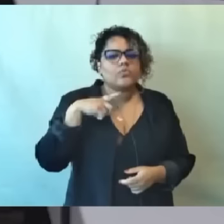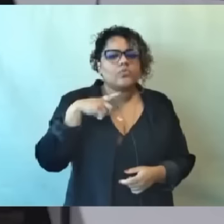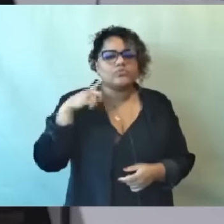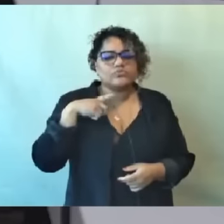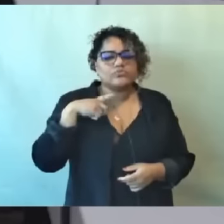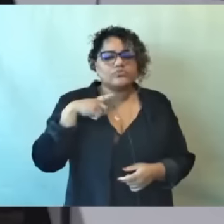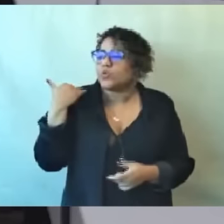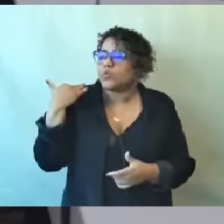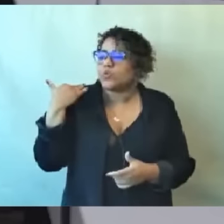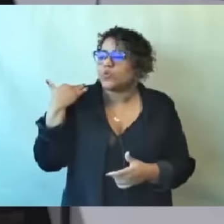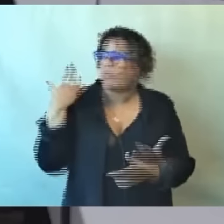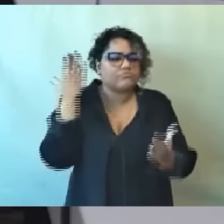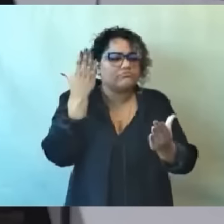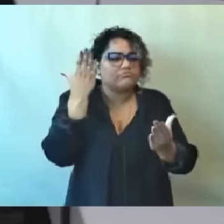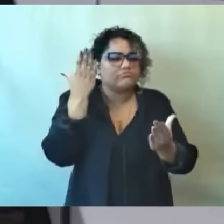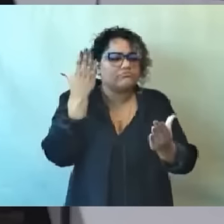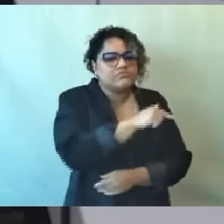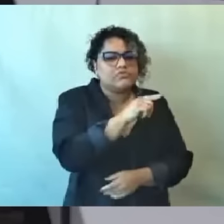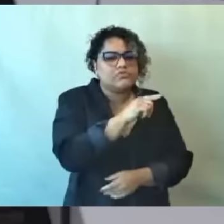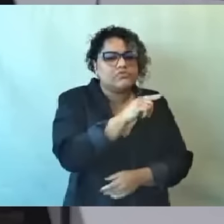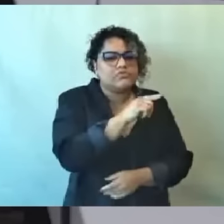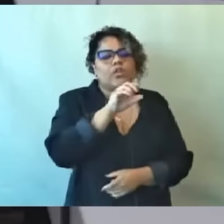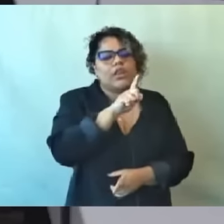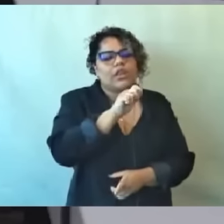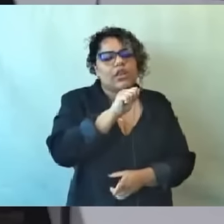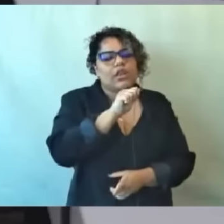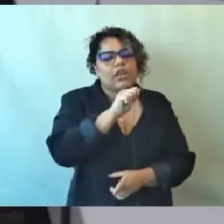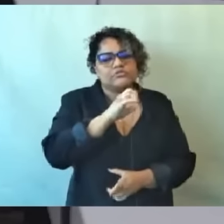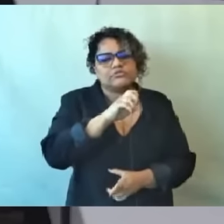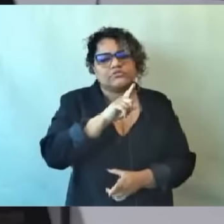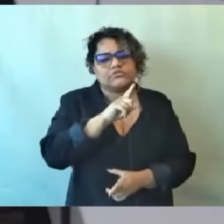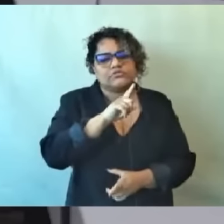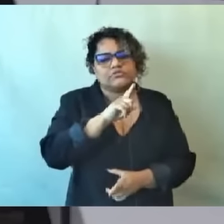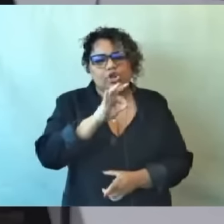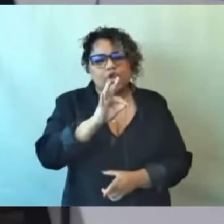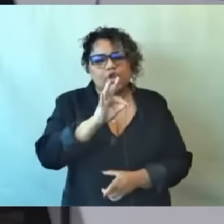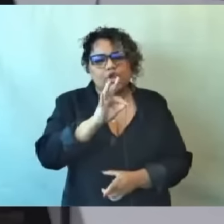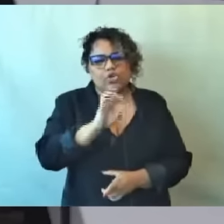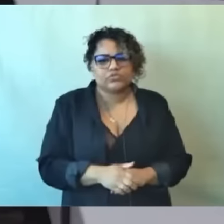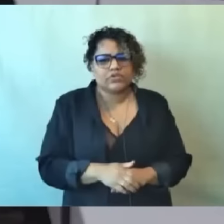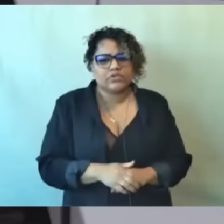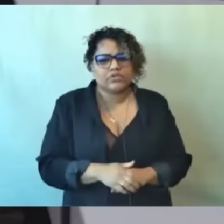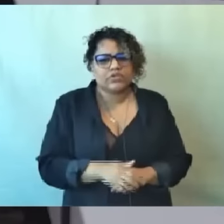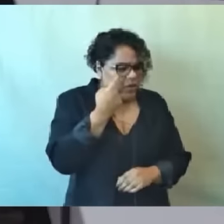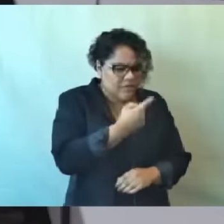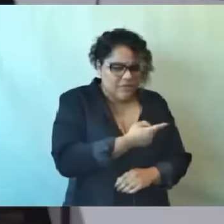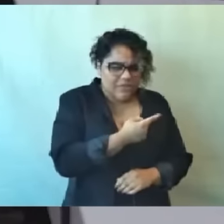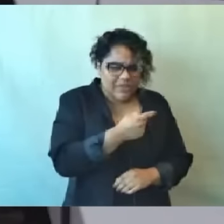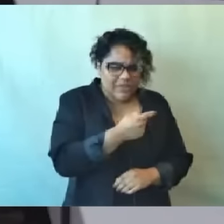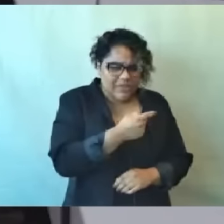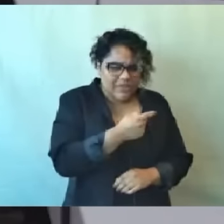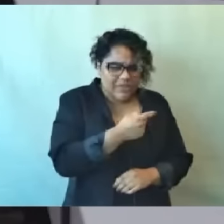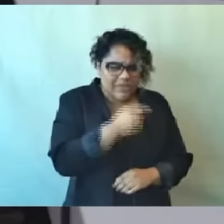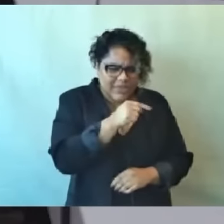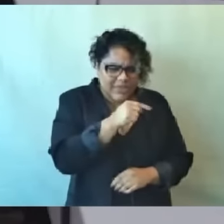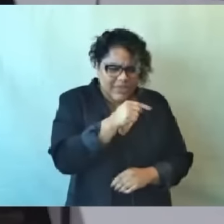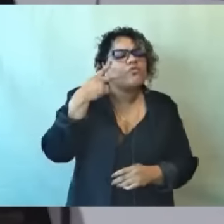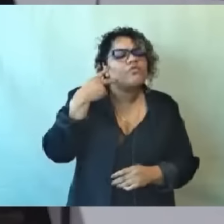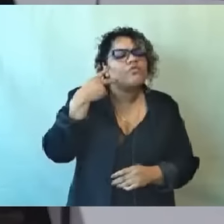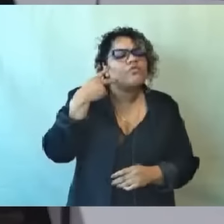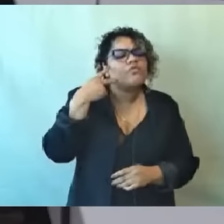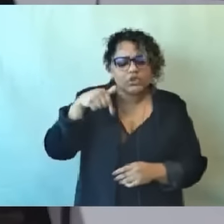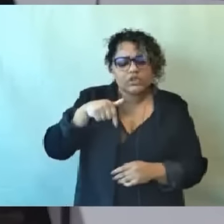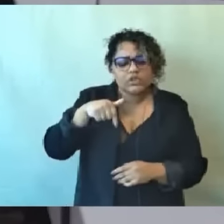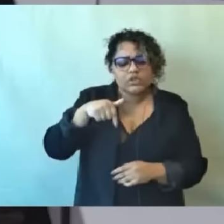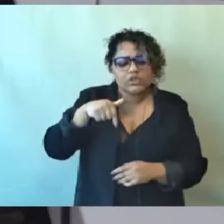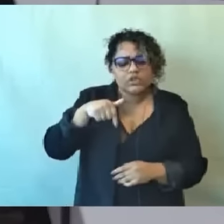pergunta se ele procurou saber quem eram os vereadores que estavam fazendo um trabalho aqui em Belo Horizonte antes de me atacar na rede social. É questão de